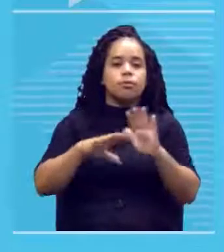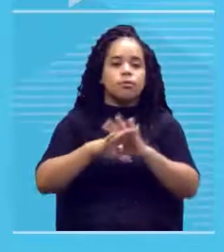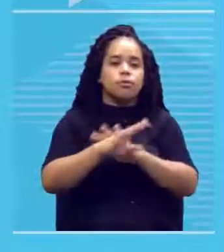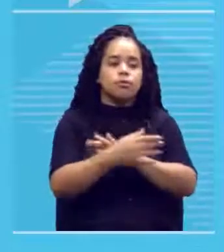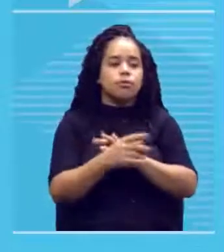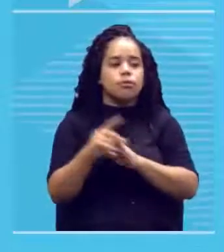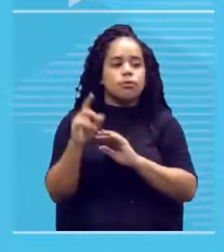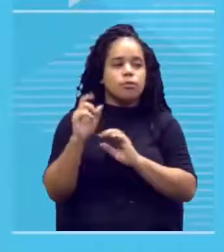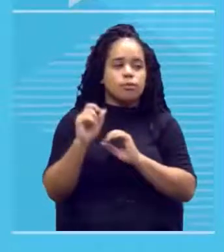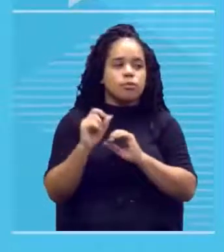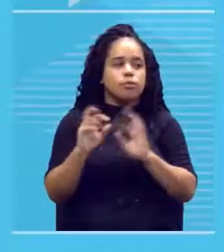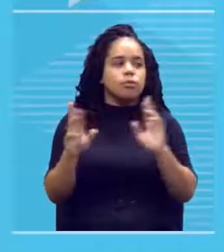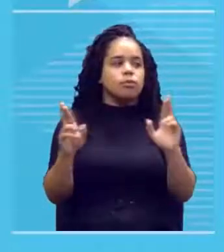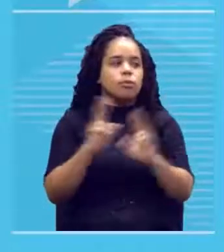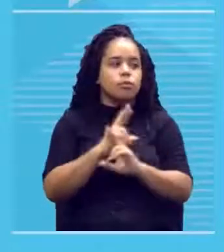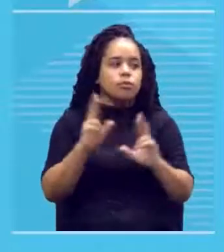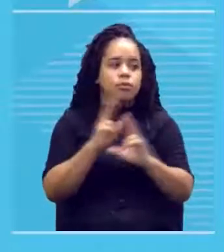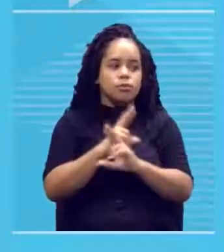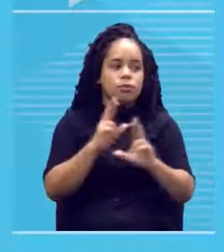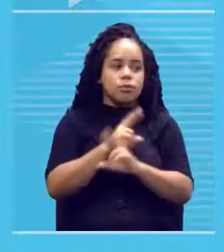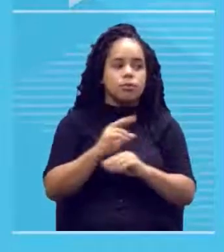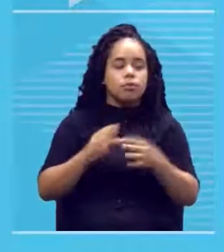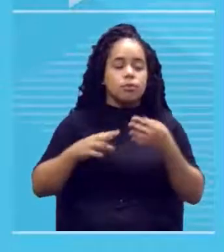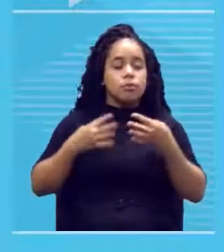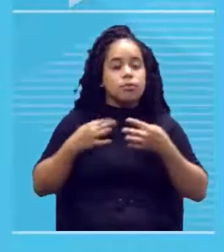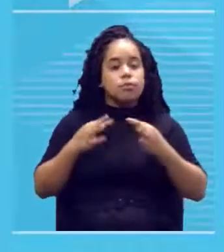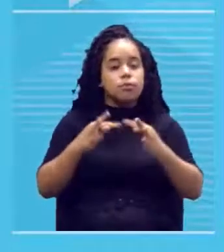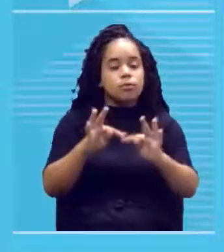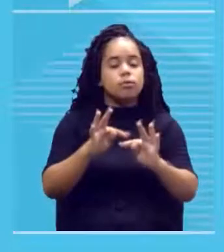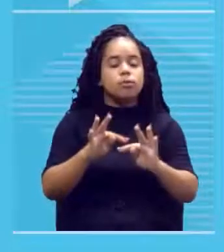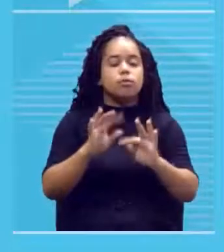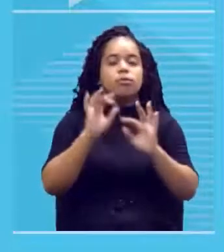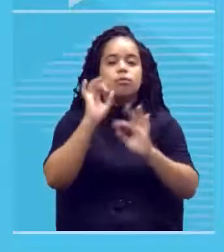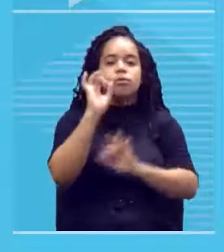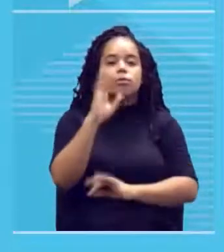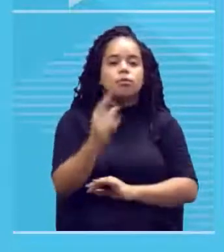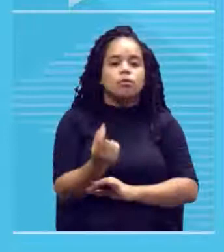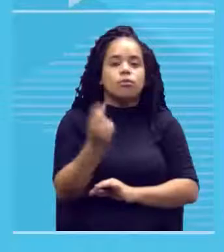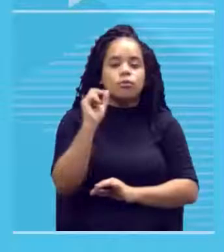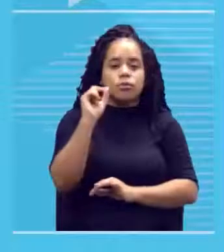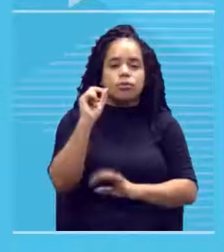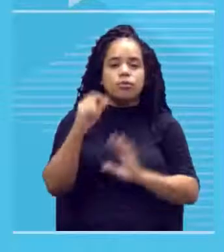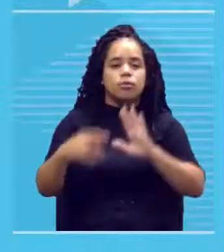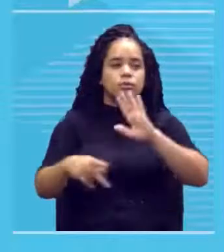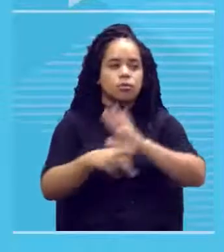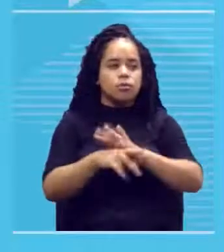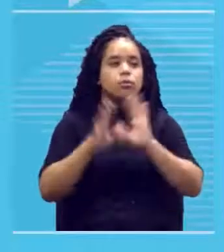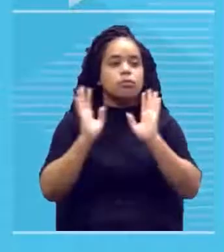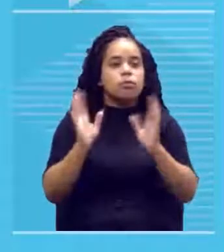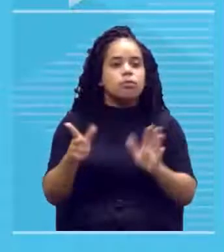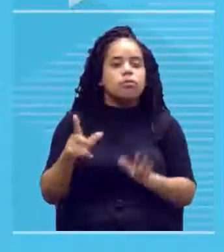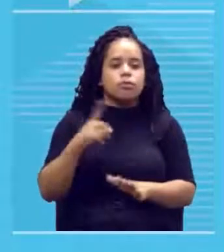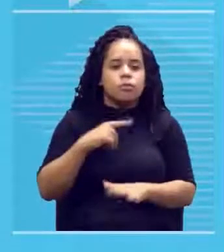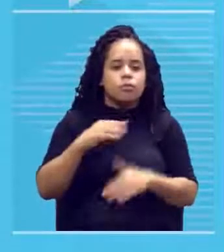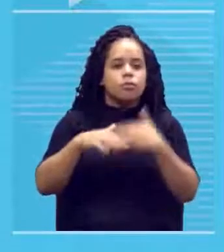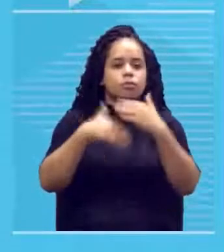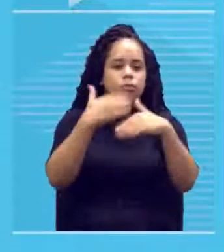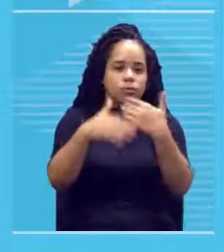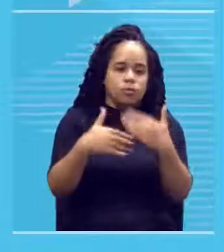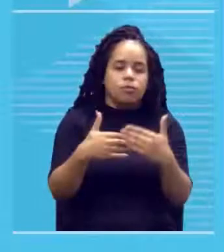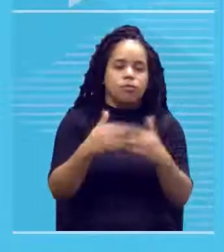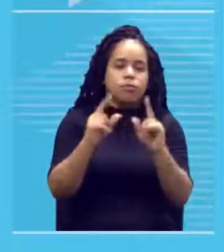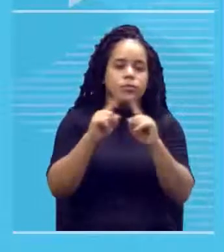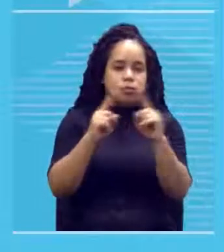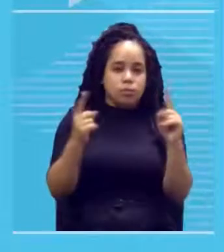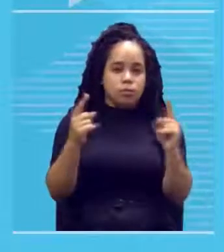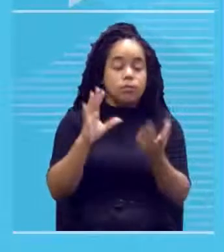associar a palavra tecnologia só ao que é contemporâneo, só ao que já está desenvolvido. Mas